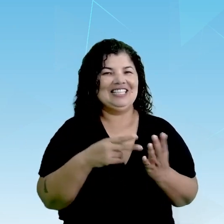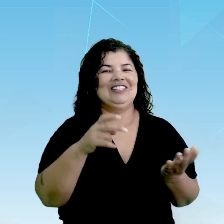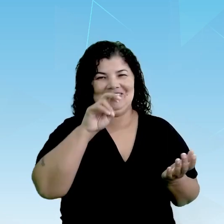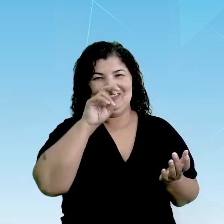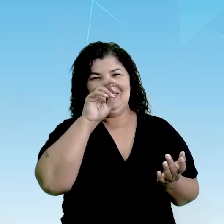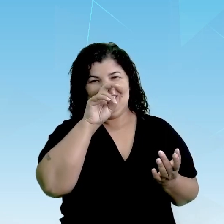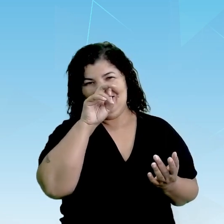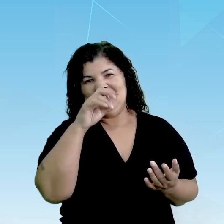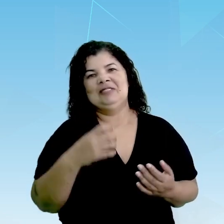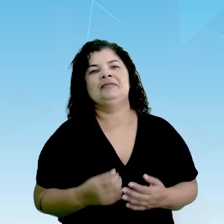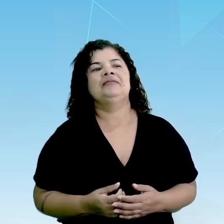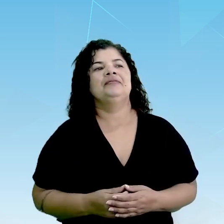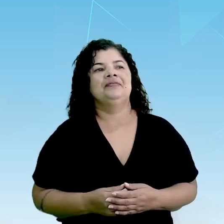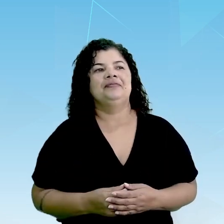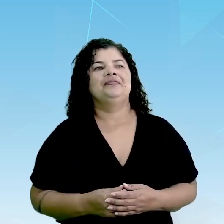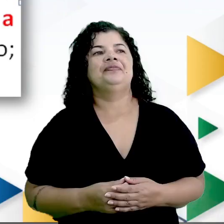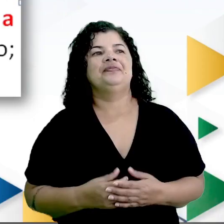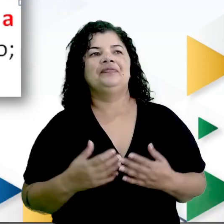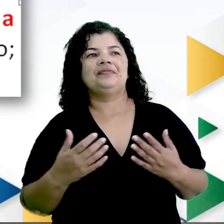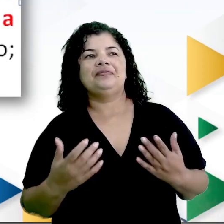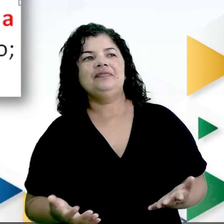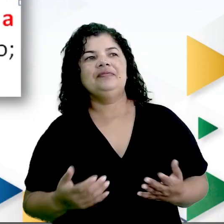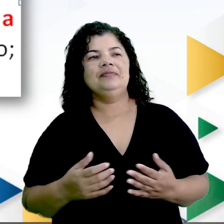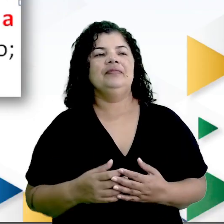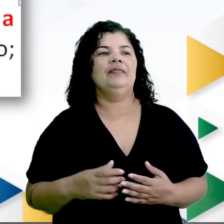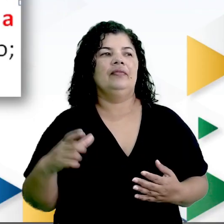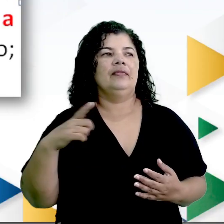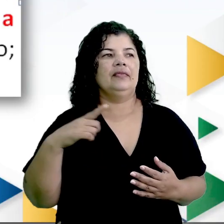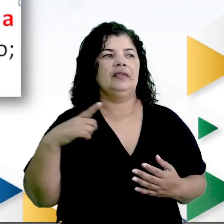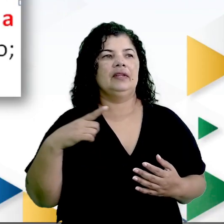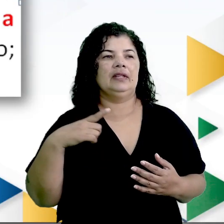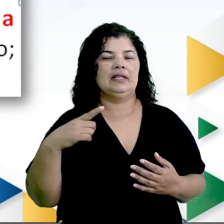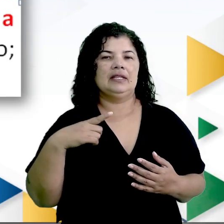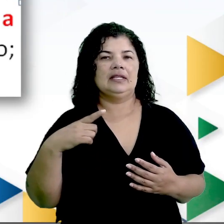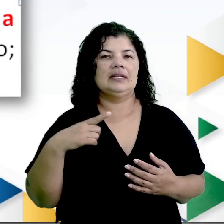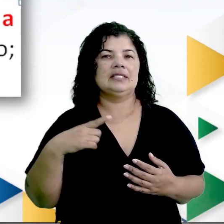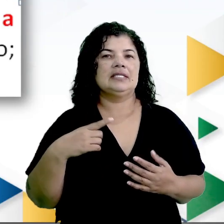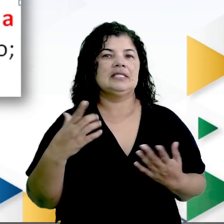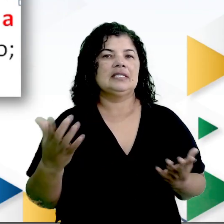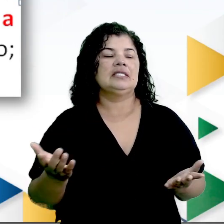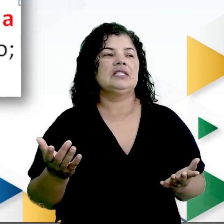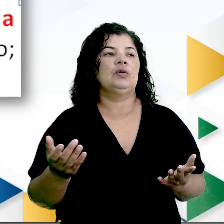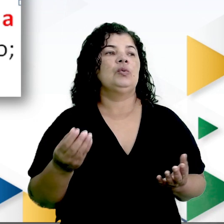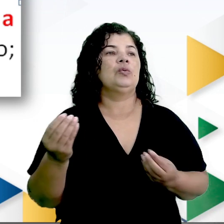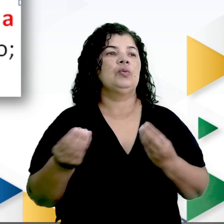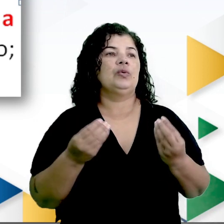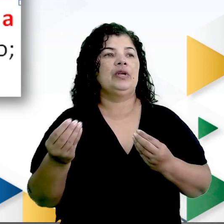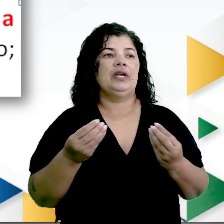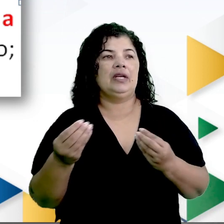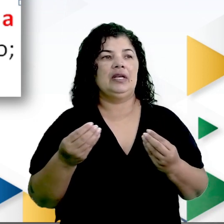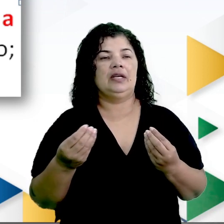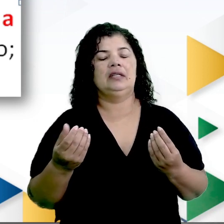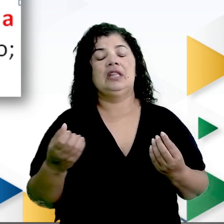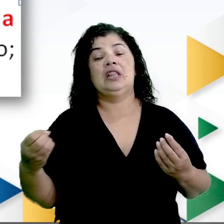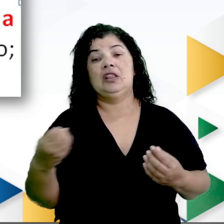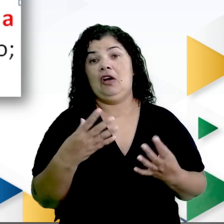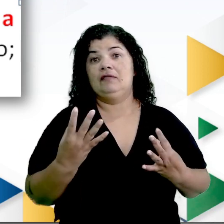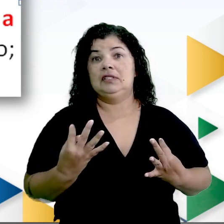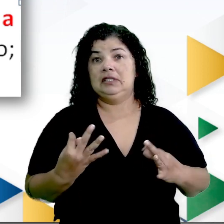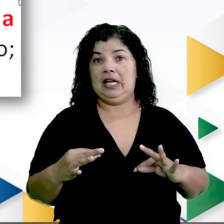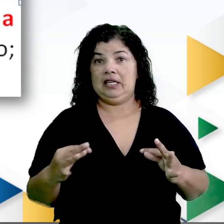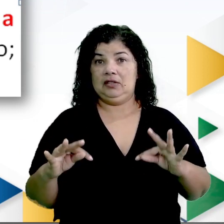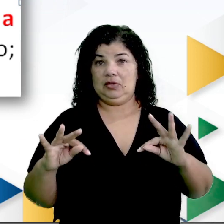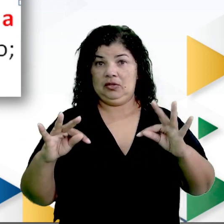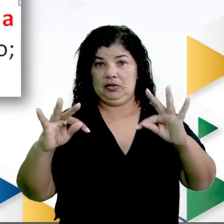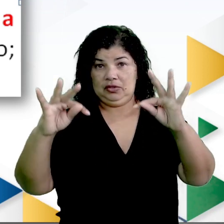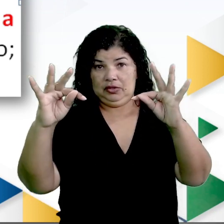certo? Vamos lá. Nós temos aqui, com a disseminação de novas tecnologias, o